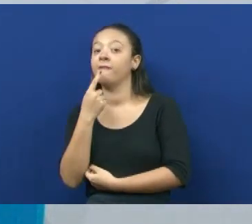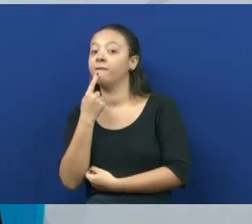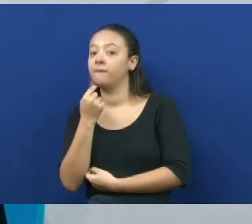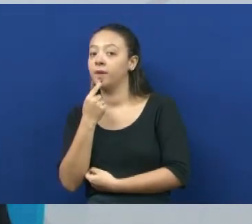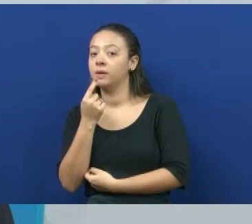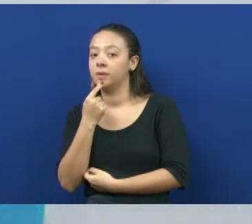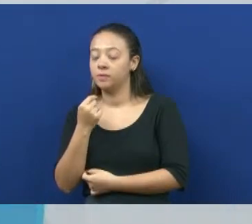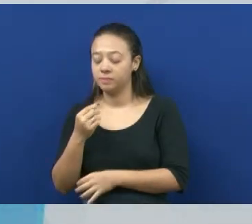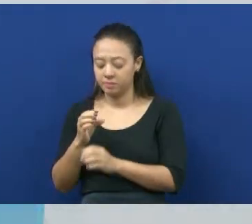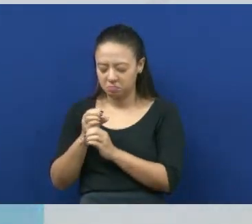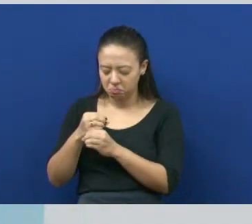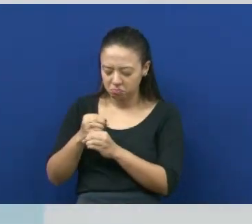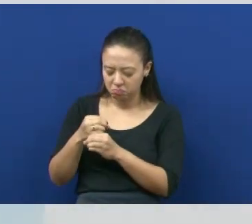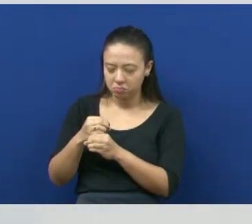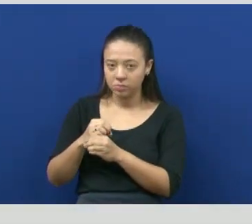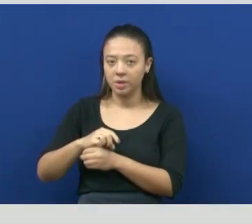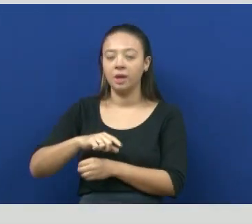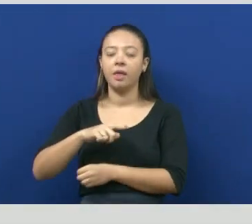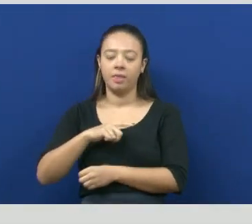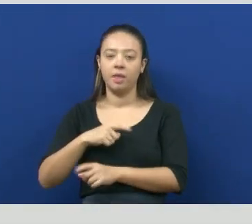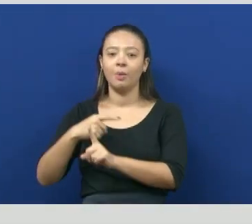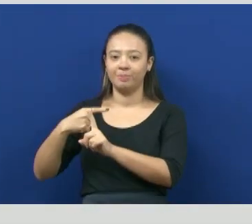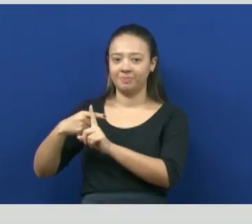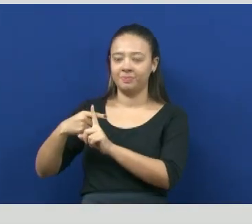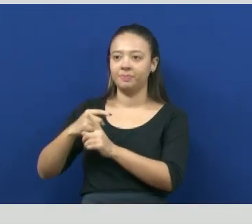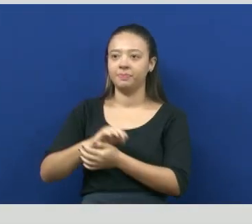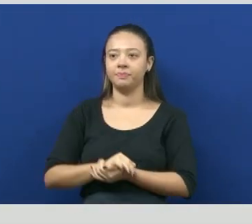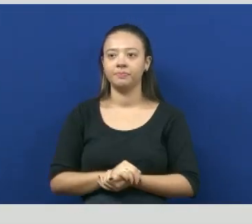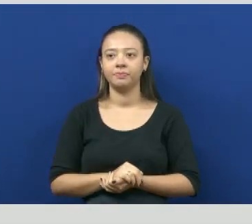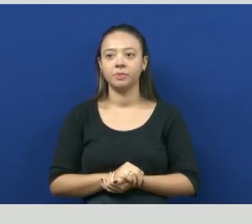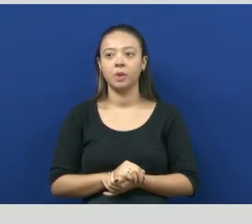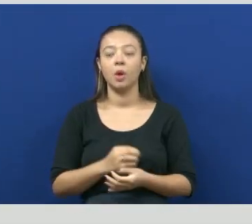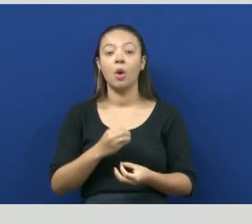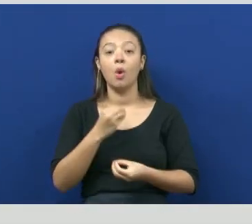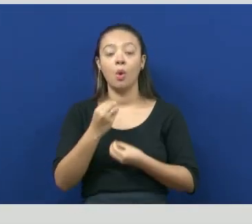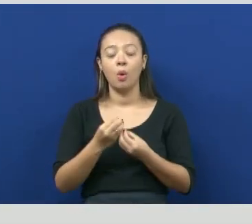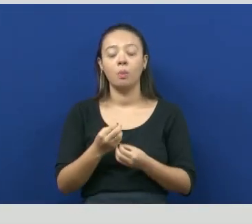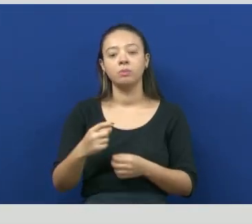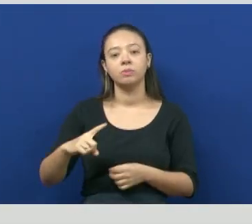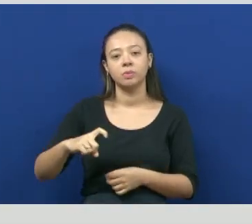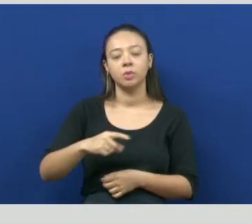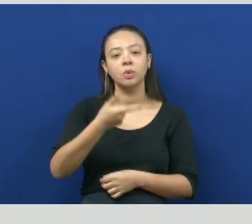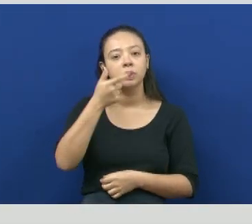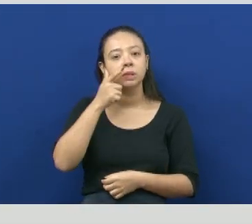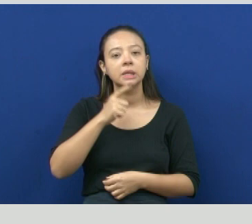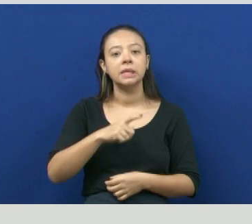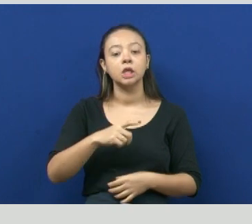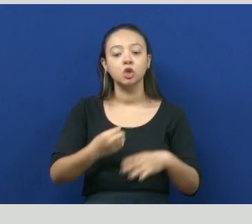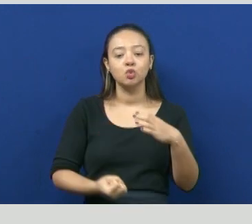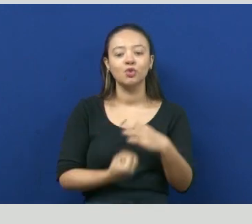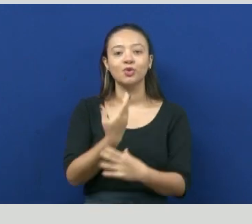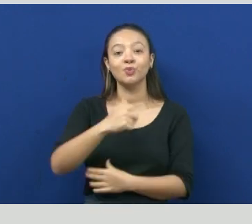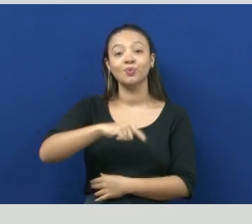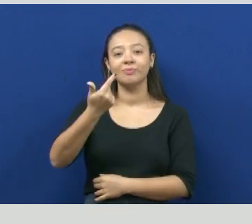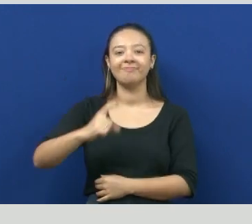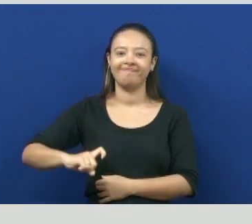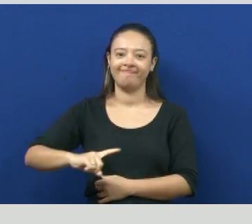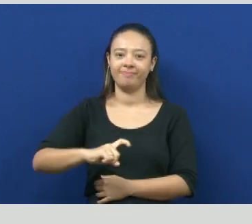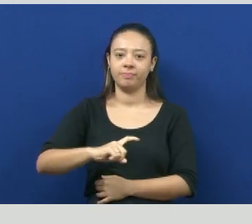Sobre a reprodução das bactérias, elas podem ser bem